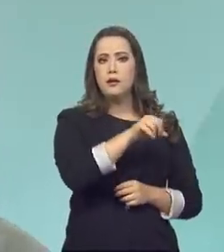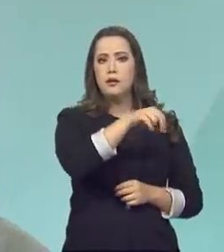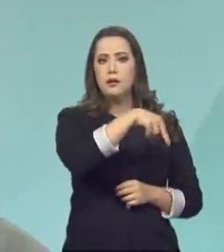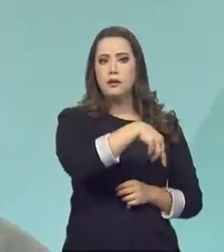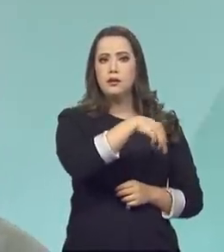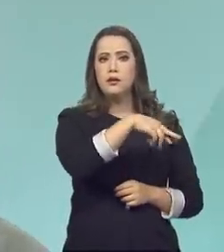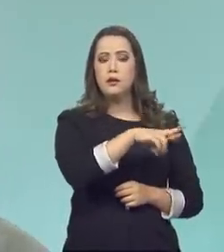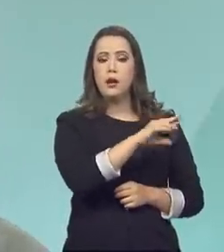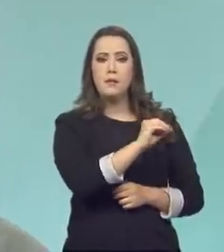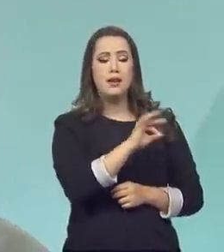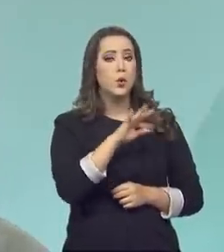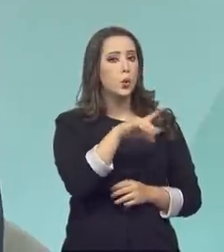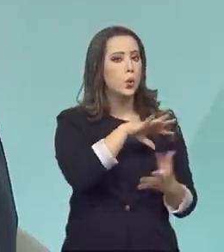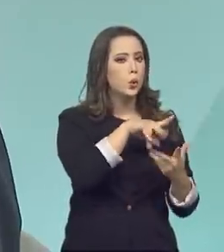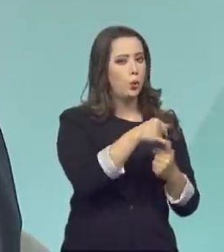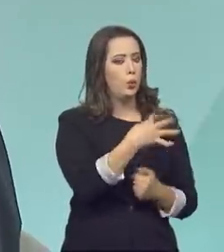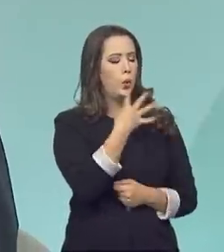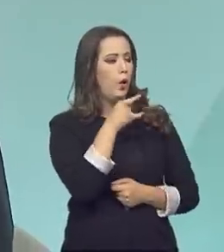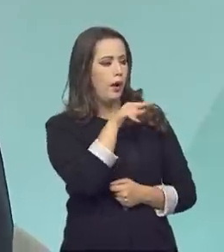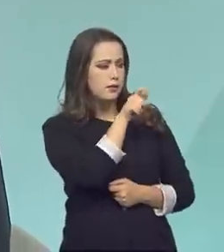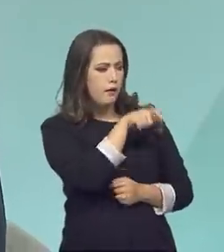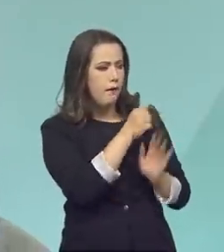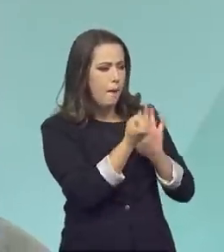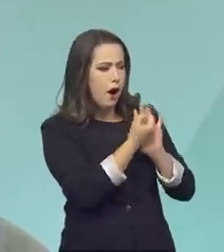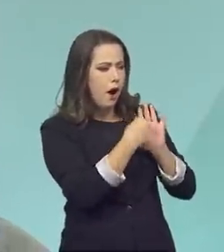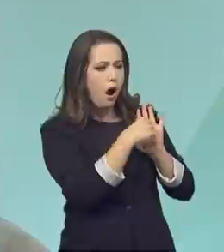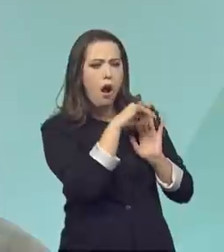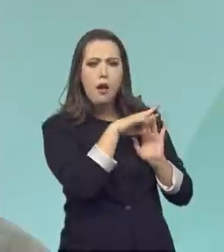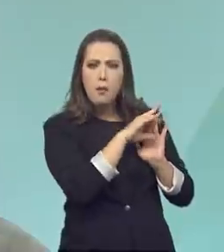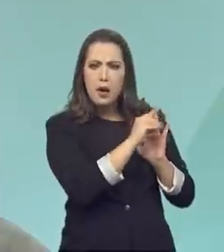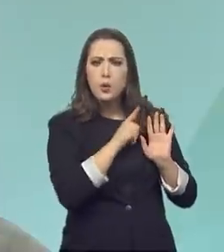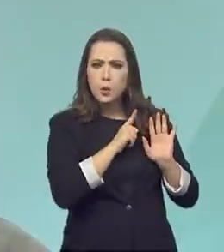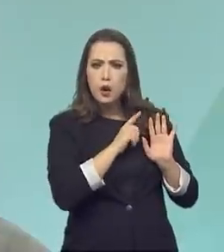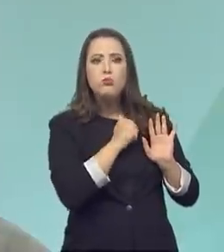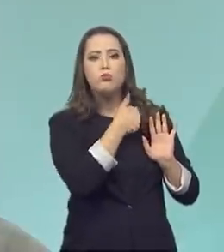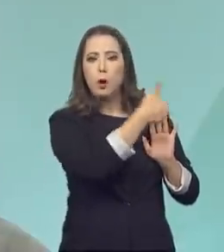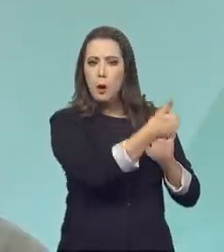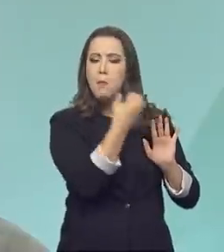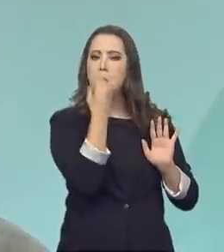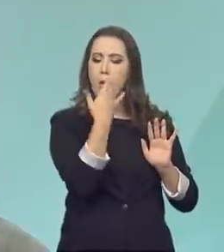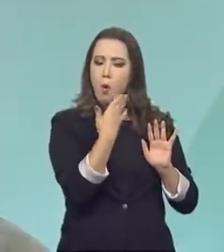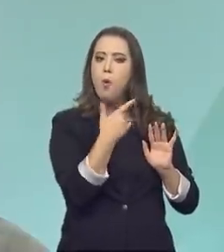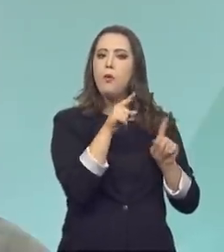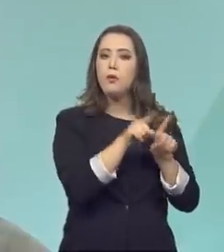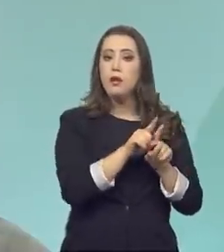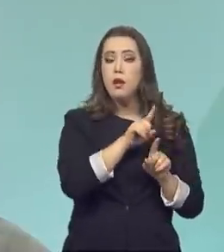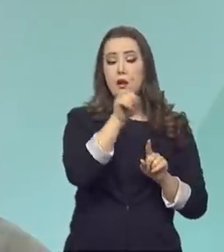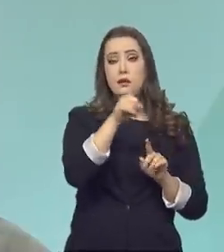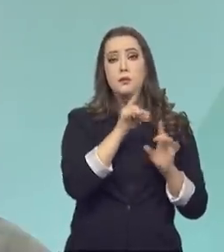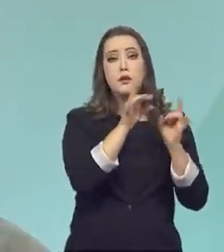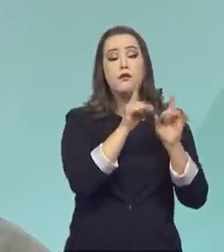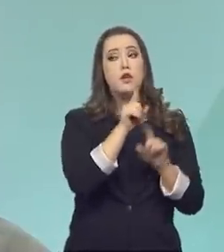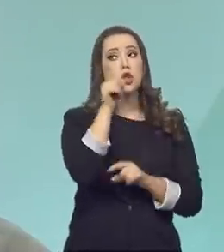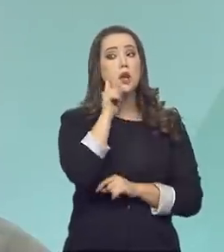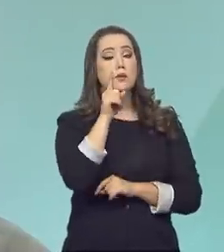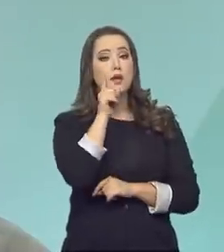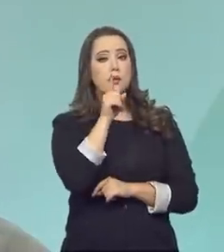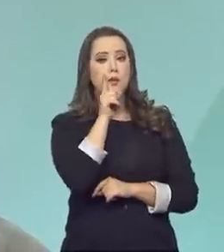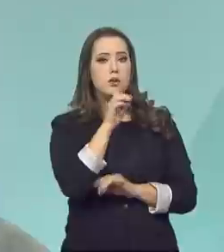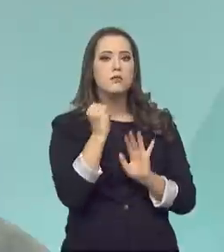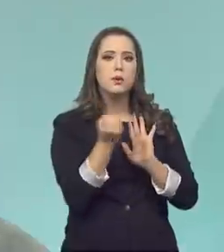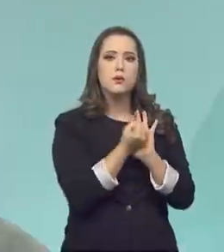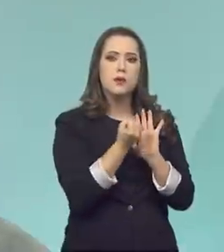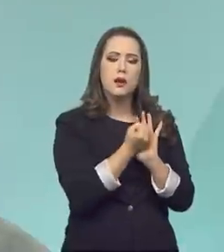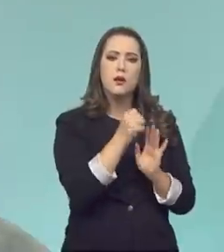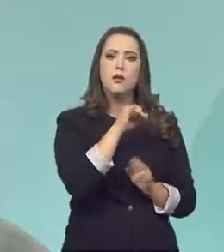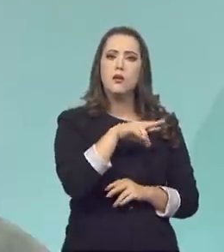tem confiança no mundo todo. Então, um brinquedo brasileiro que vai ser vendido, por exemplo, lá nos Estados Unidos, ele vai ter o selo do Inmetro de qualquer jeito, então